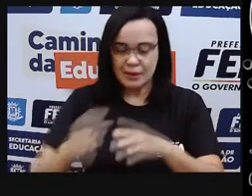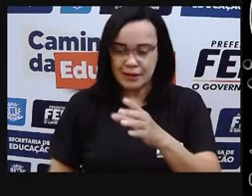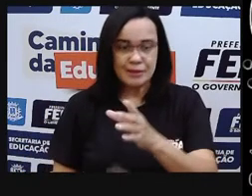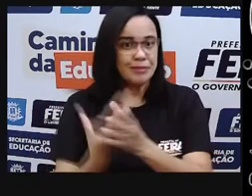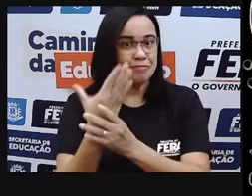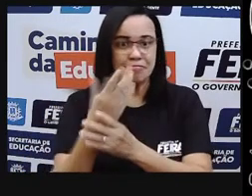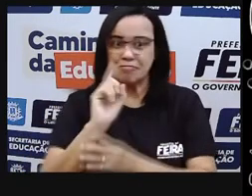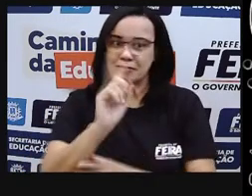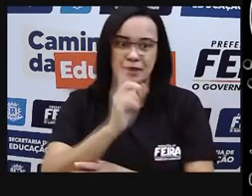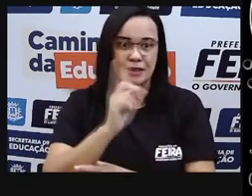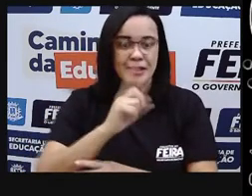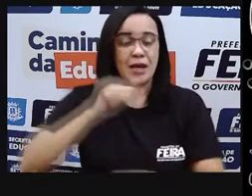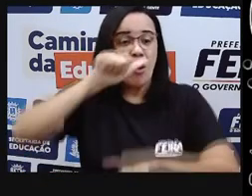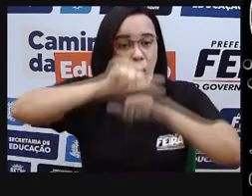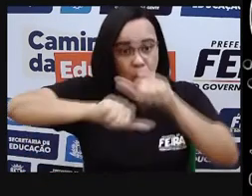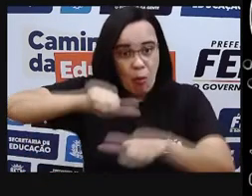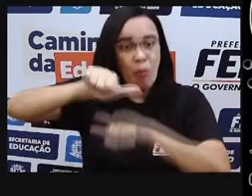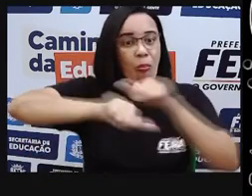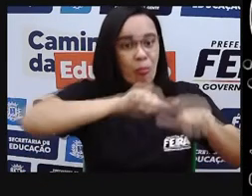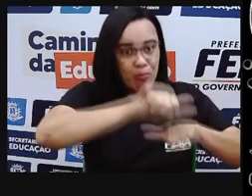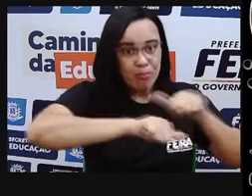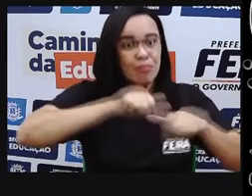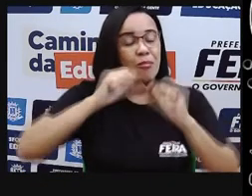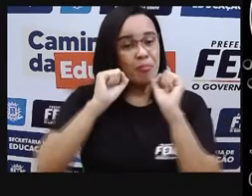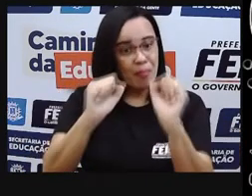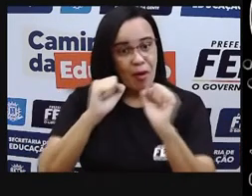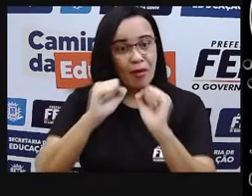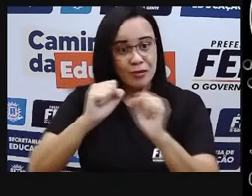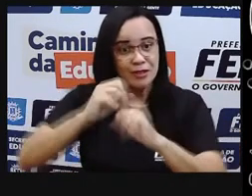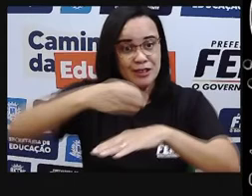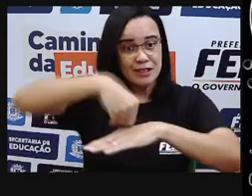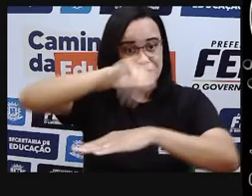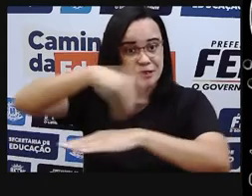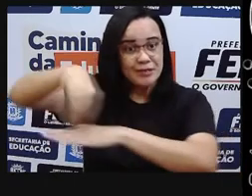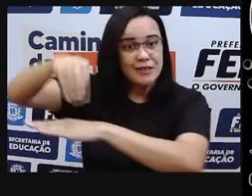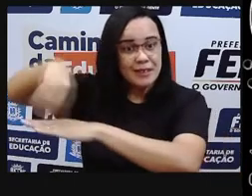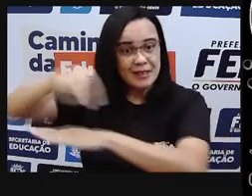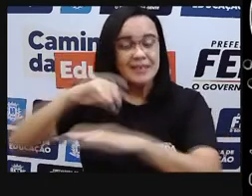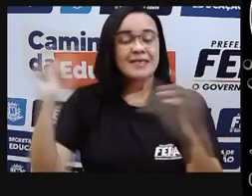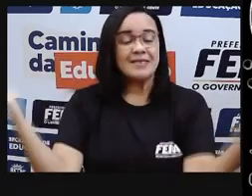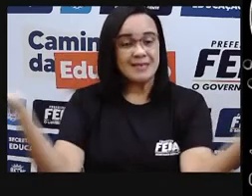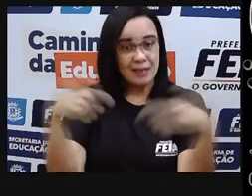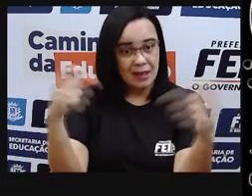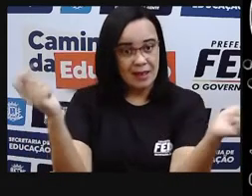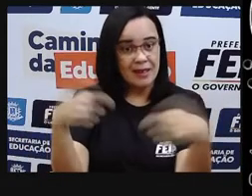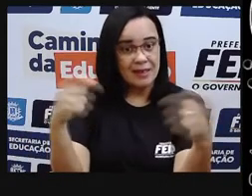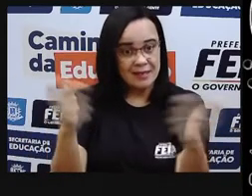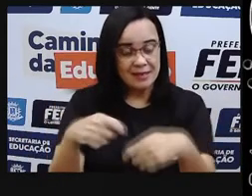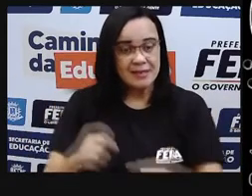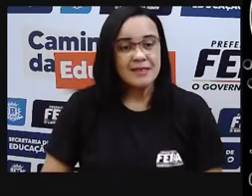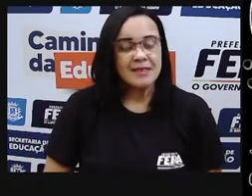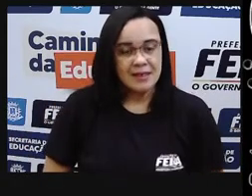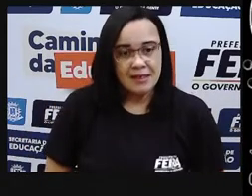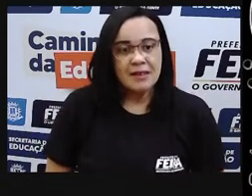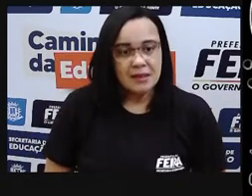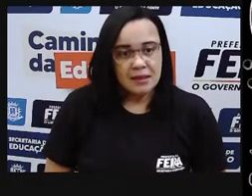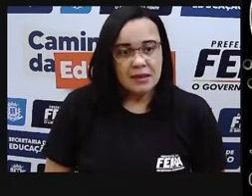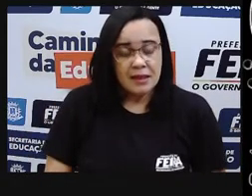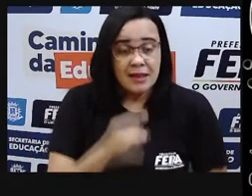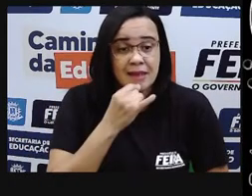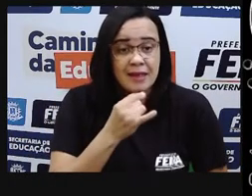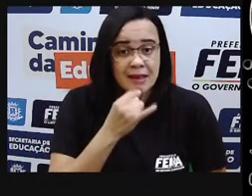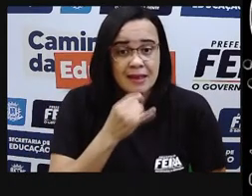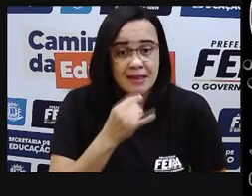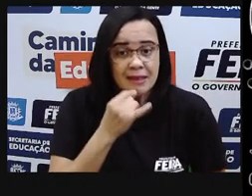Transformada, né? Vai ter uma transferência de energia. Então, por exemplo, quando a luz do sol, né, ela